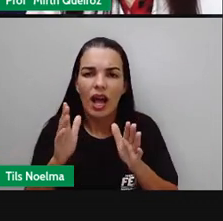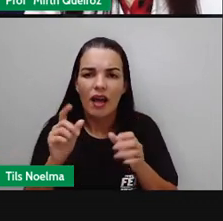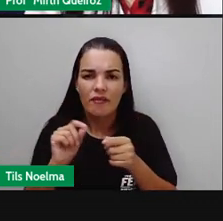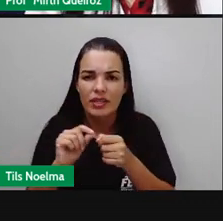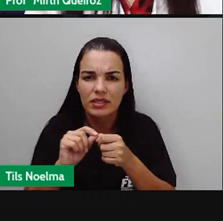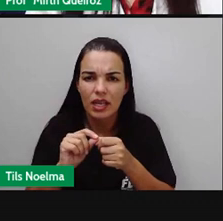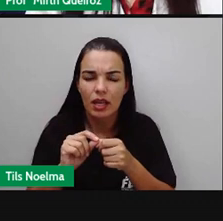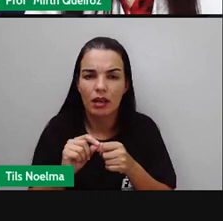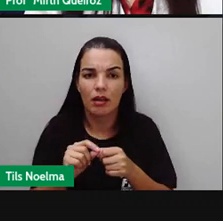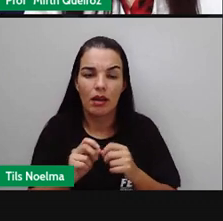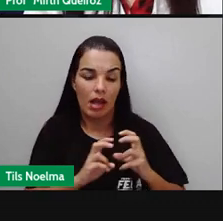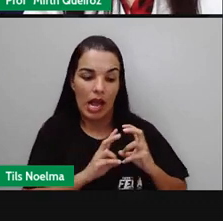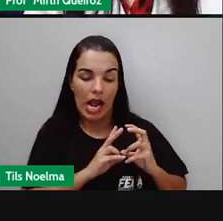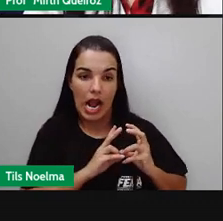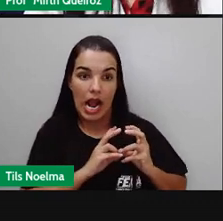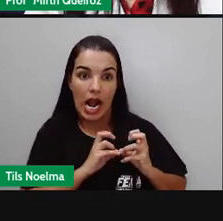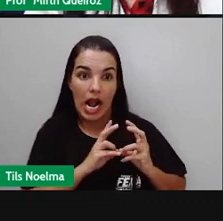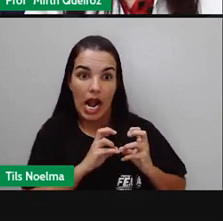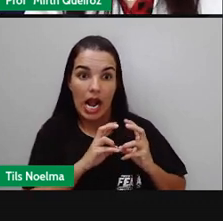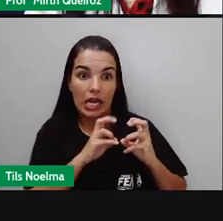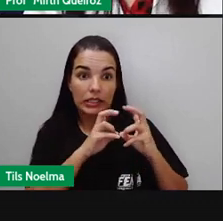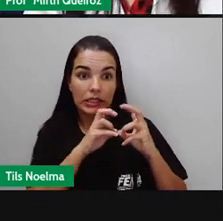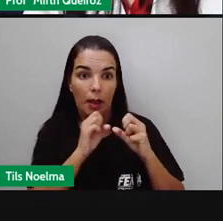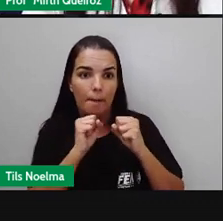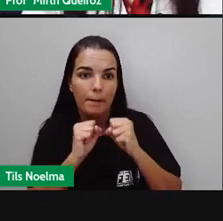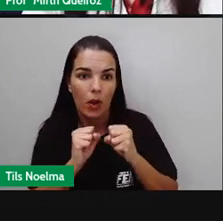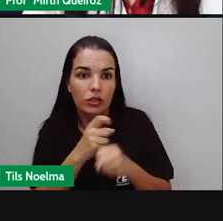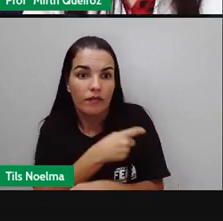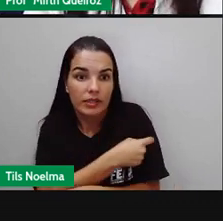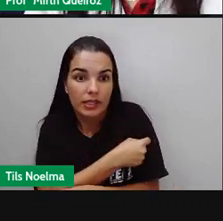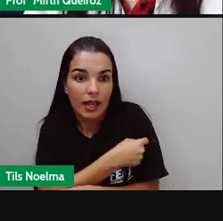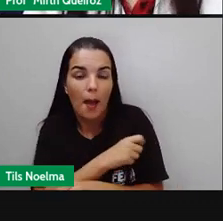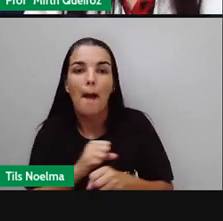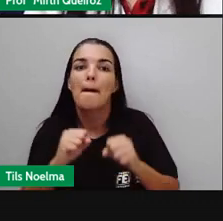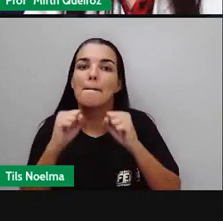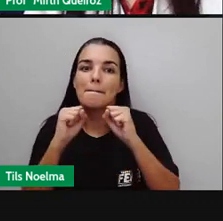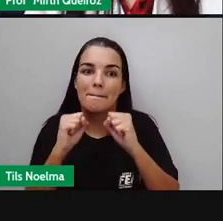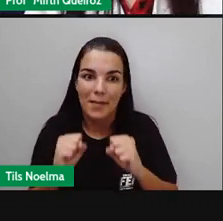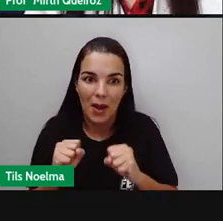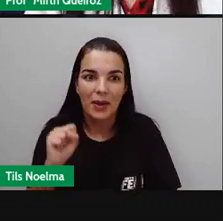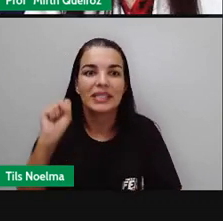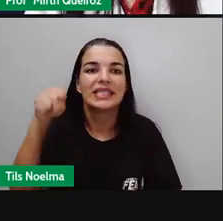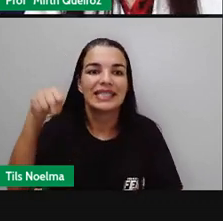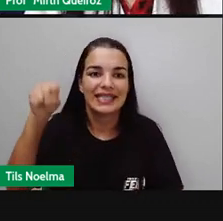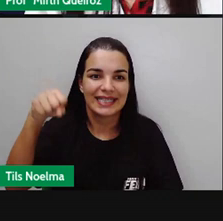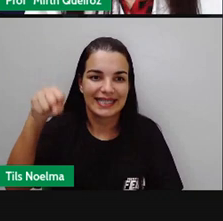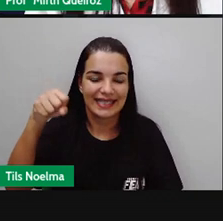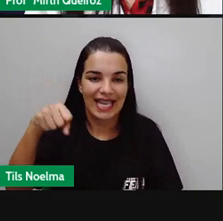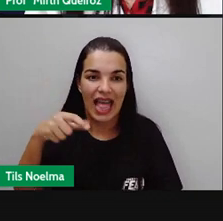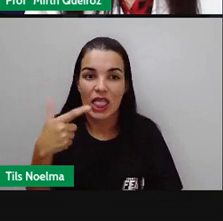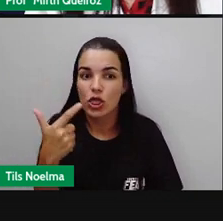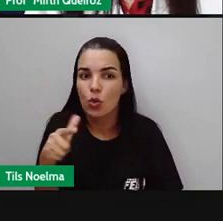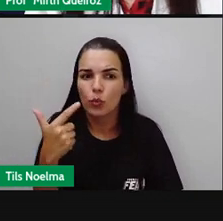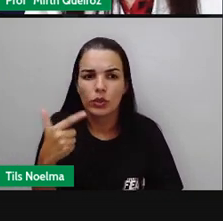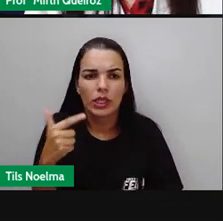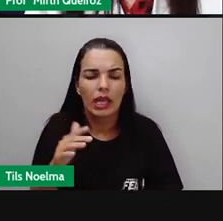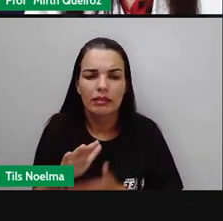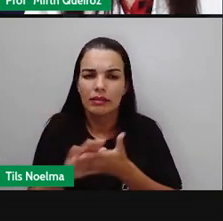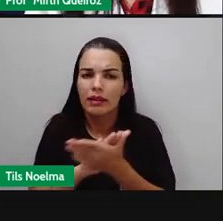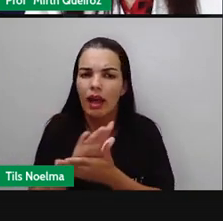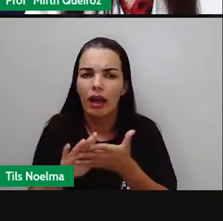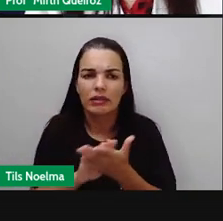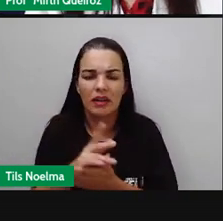ou está em tratamento de câncer, deve se vacinar? Sim! Não há restrições relacionadas a qualquer tipo de